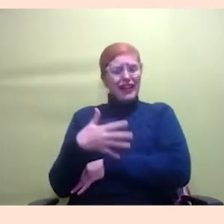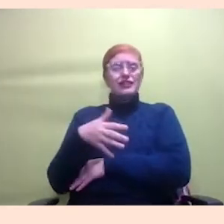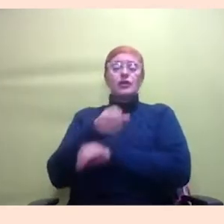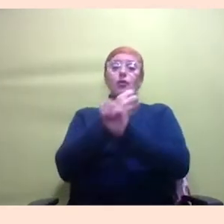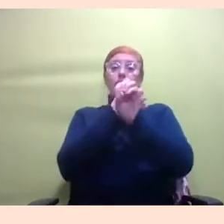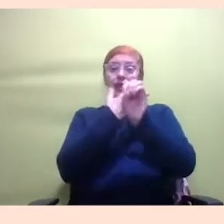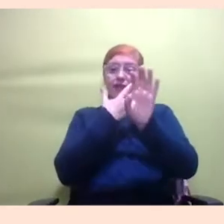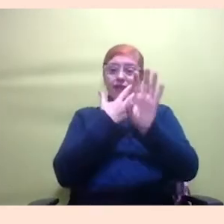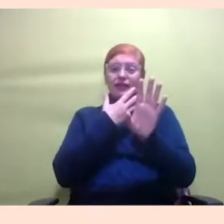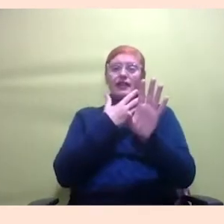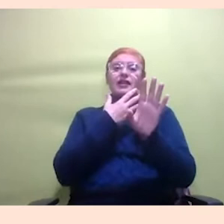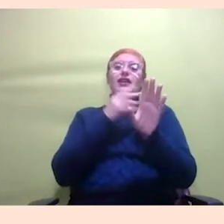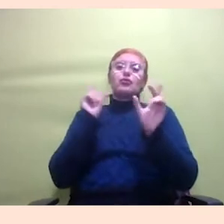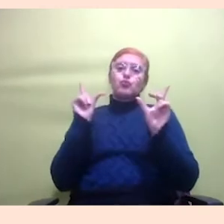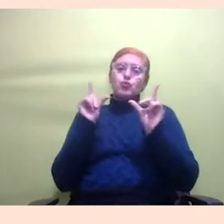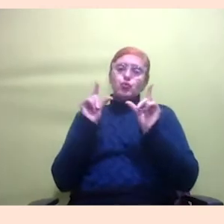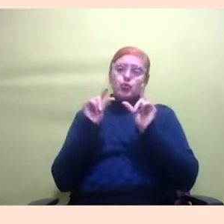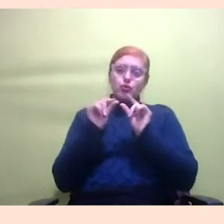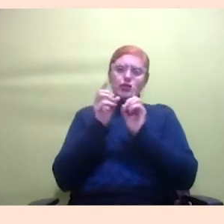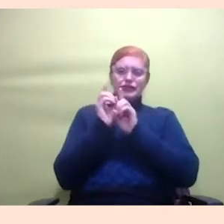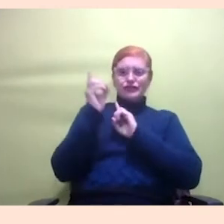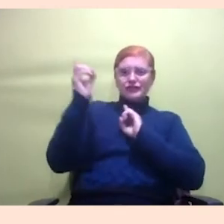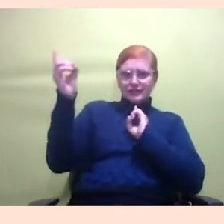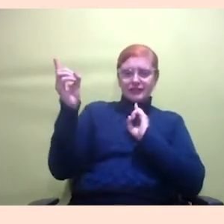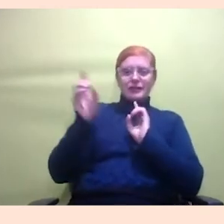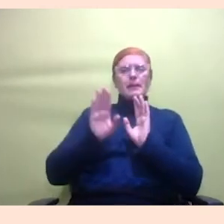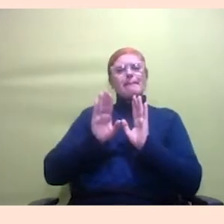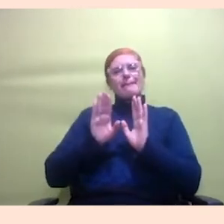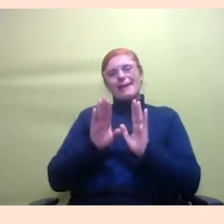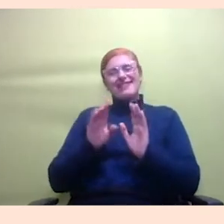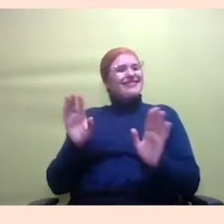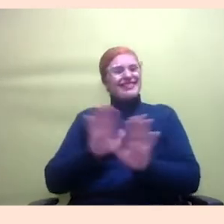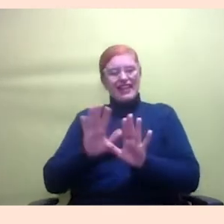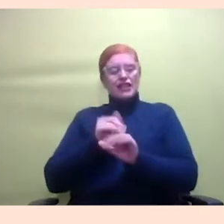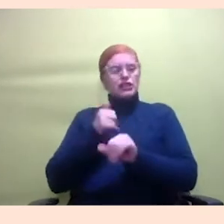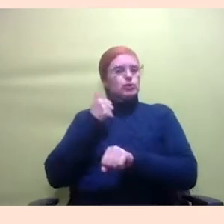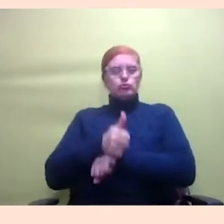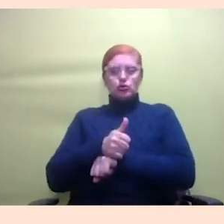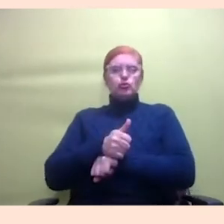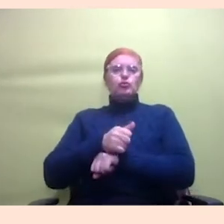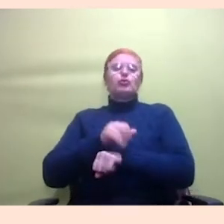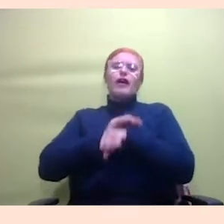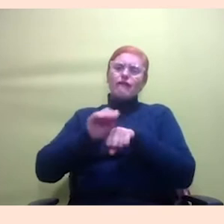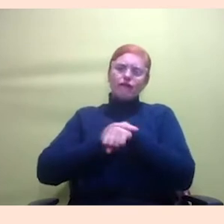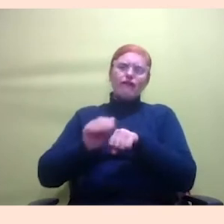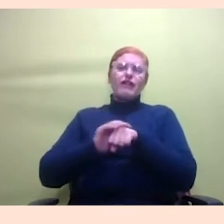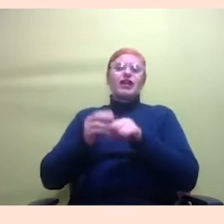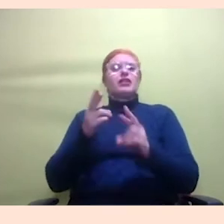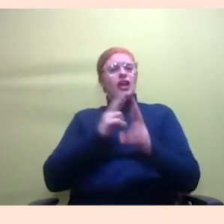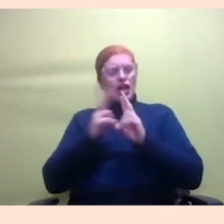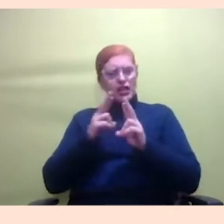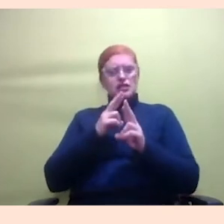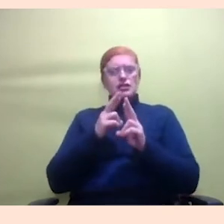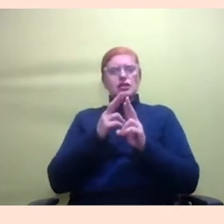acho que nada substitui afeto, afeto o tipo de ligação que se constrói quando você está perto enfim eu acho que essas são as